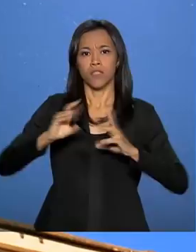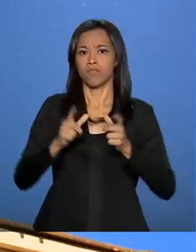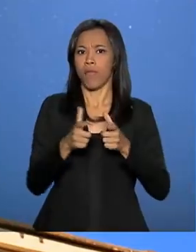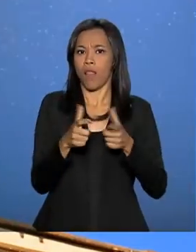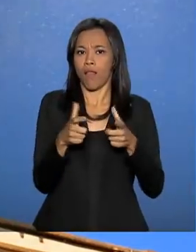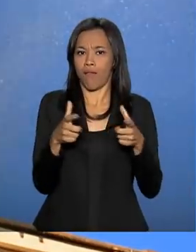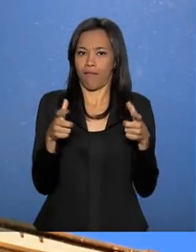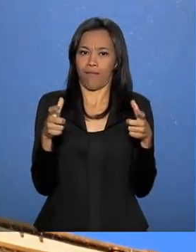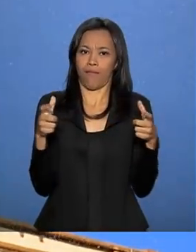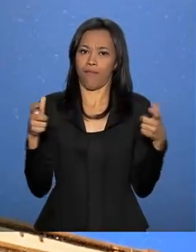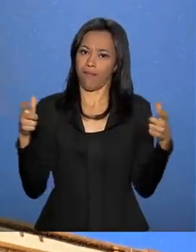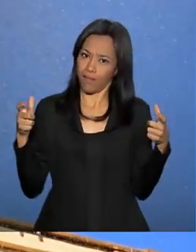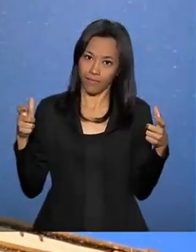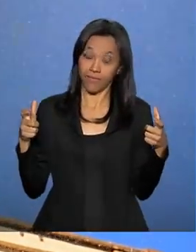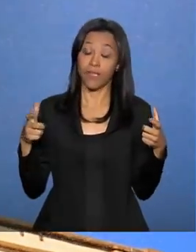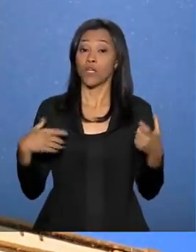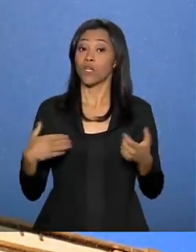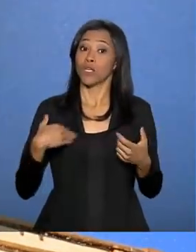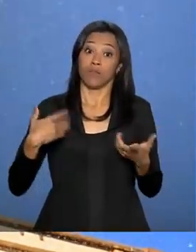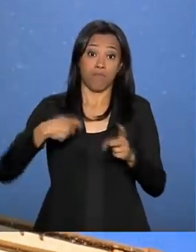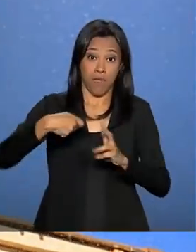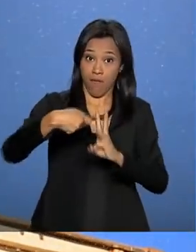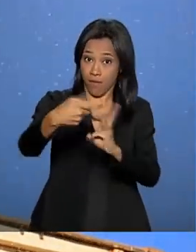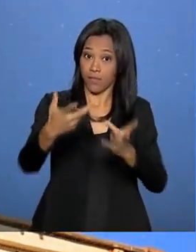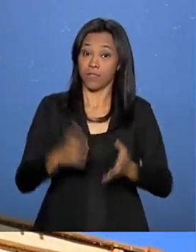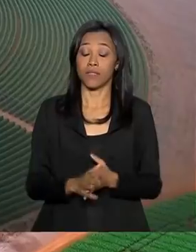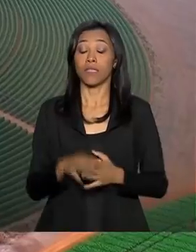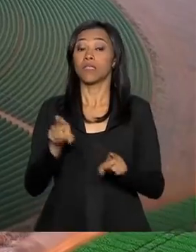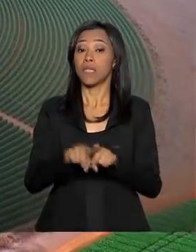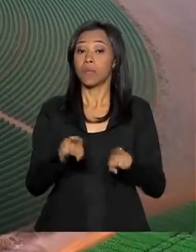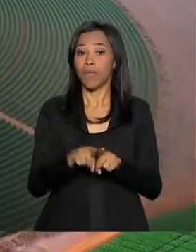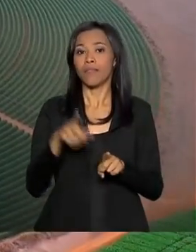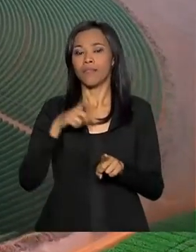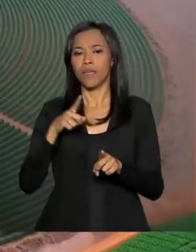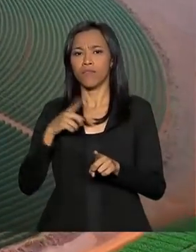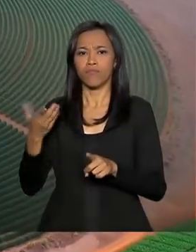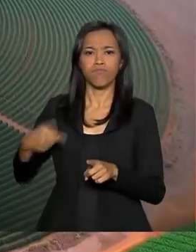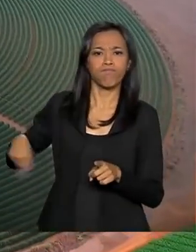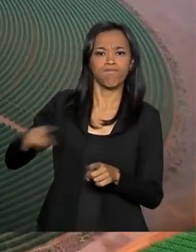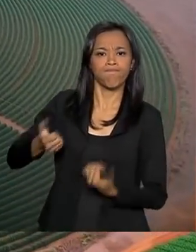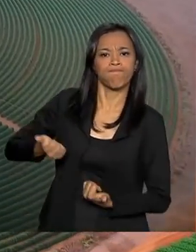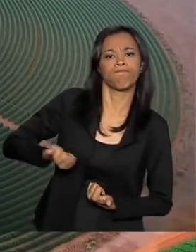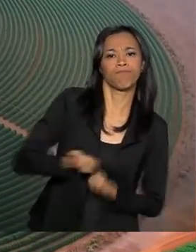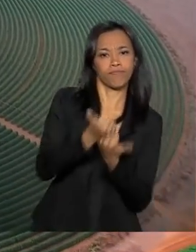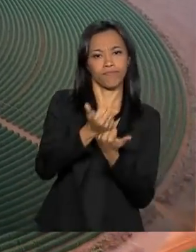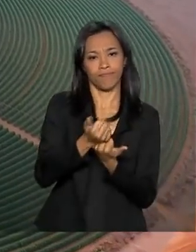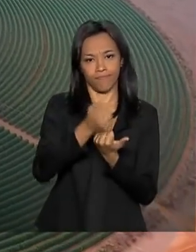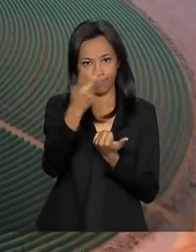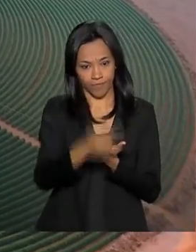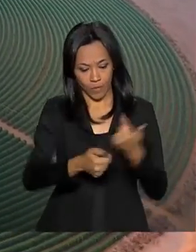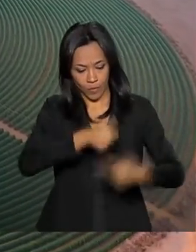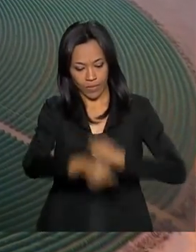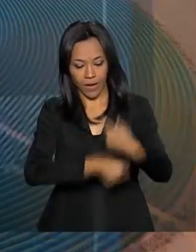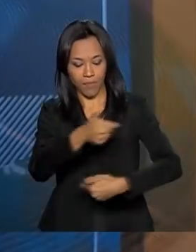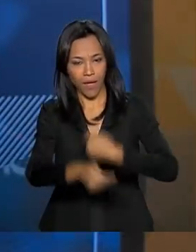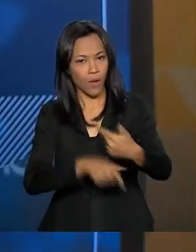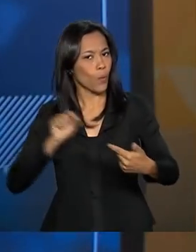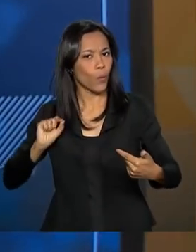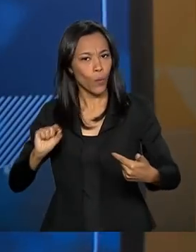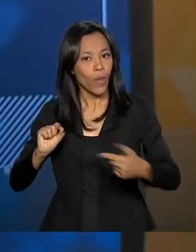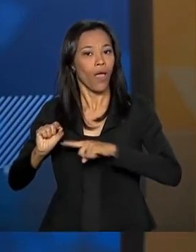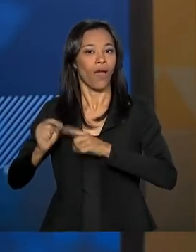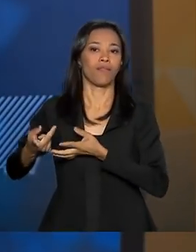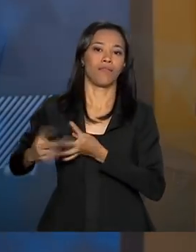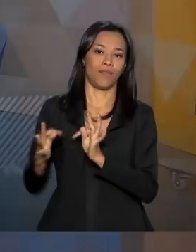a cada mês. Nos últimos tempos, uma outra força vem potencializando o trabalho do homem no campo. Ela é a